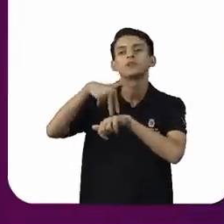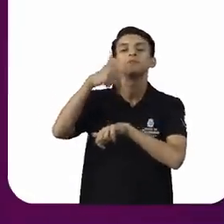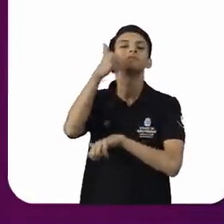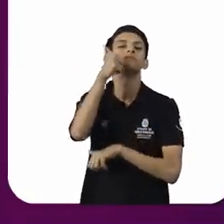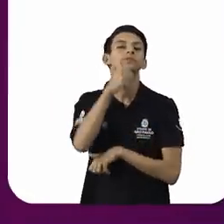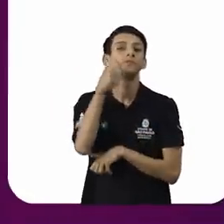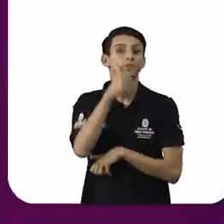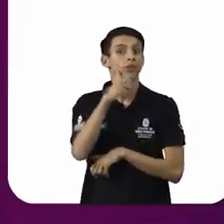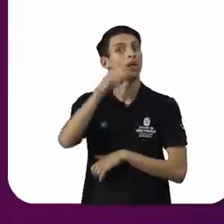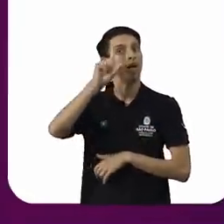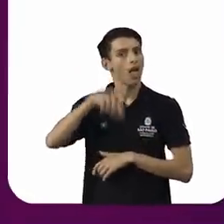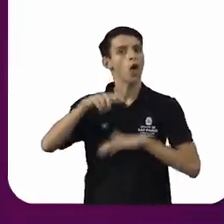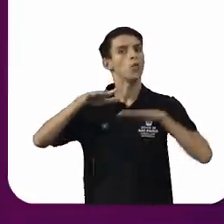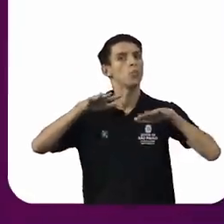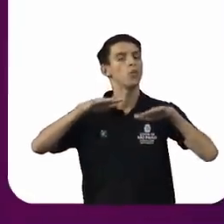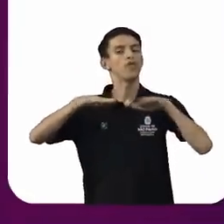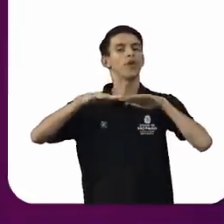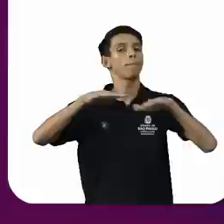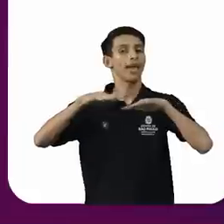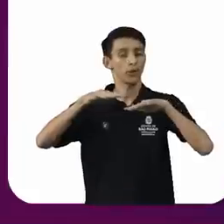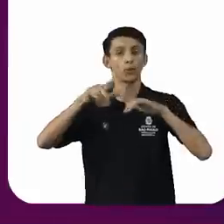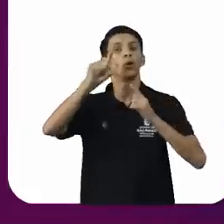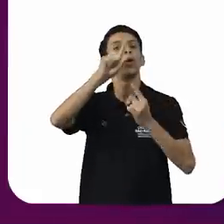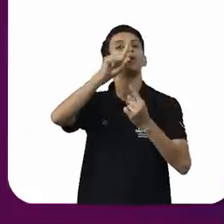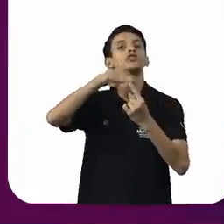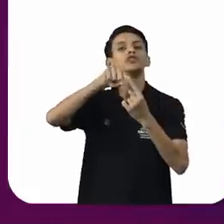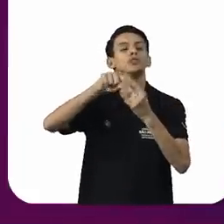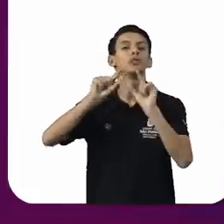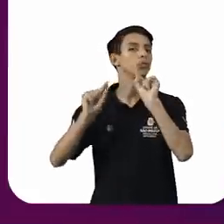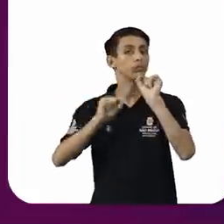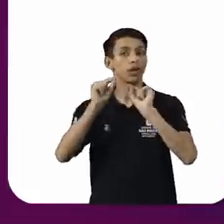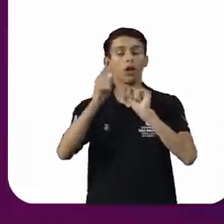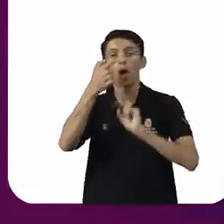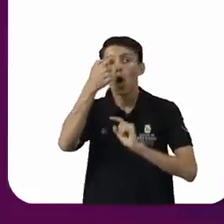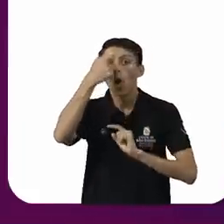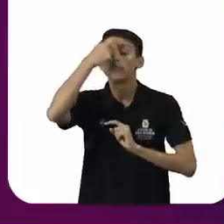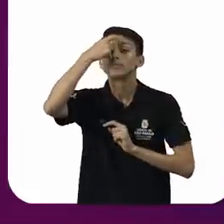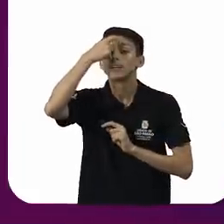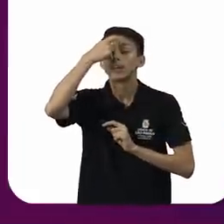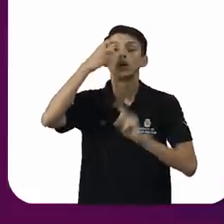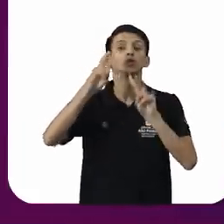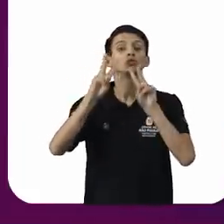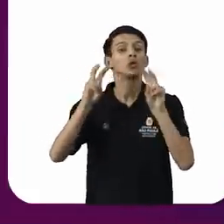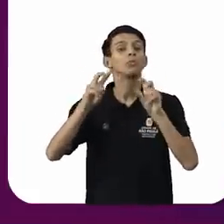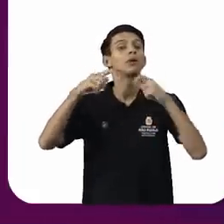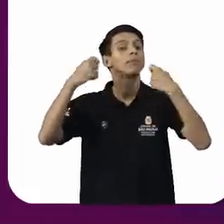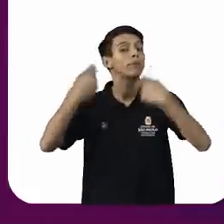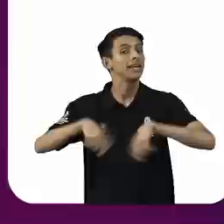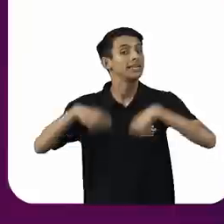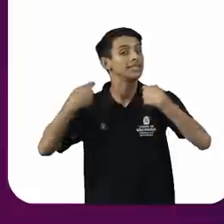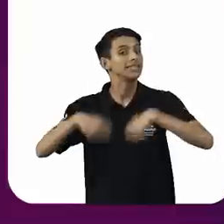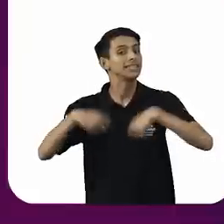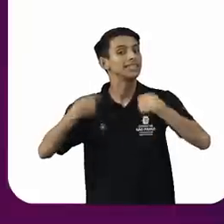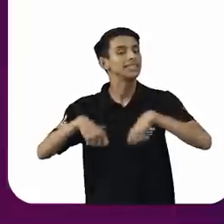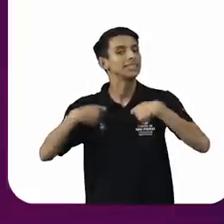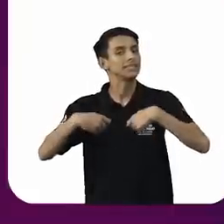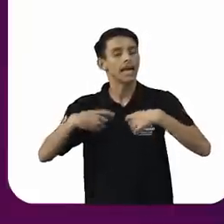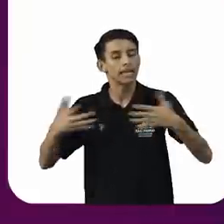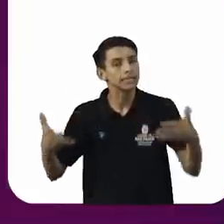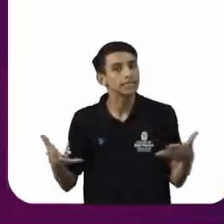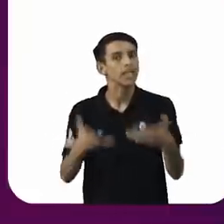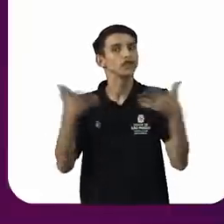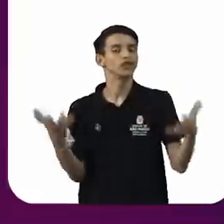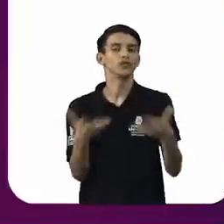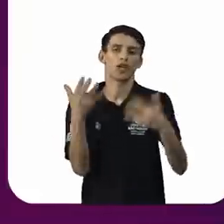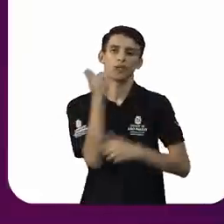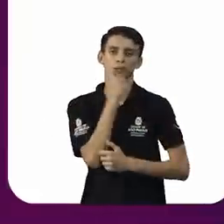visa desenvolver a concertização a respeito da necessidade de incentivar as mulheres a encontrar